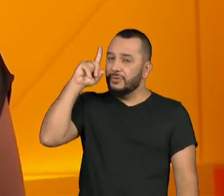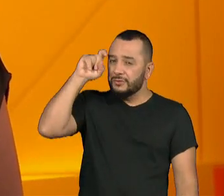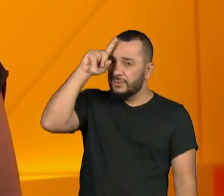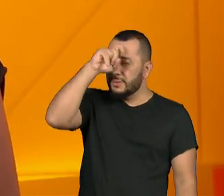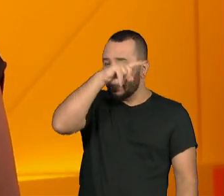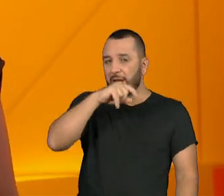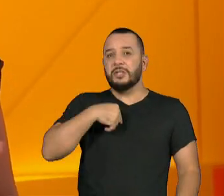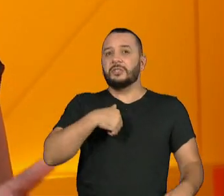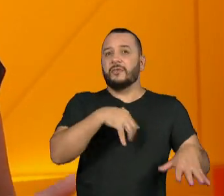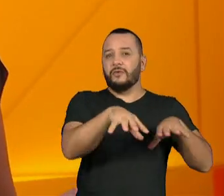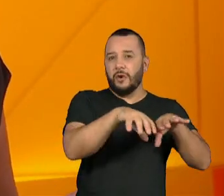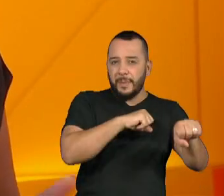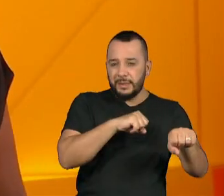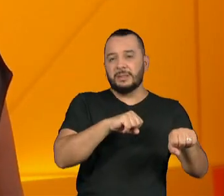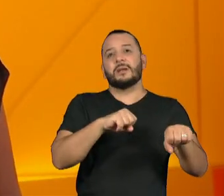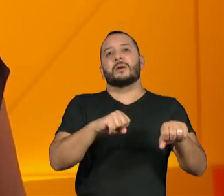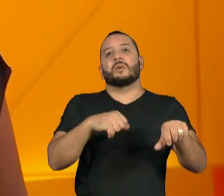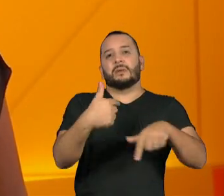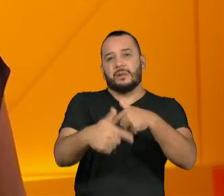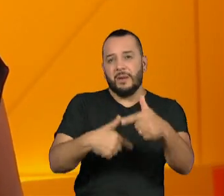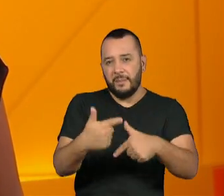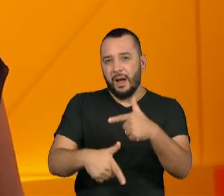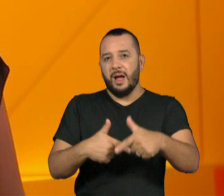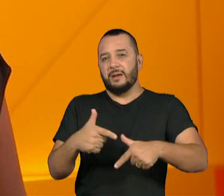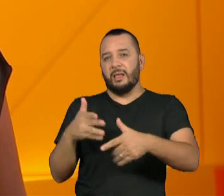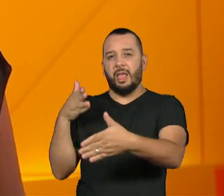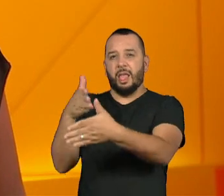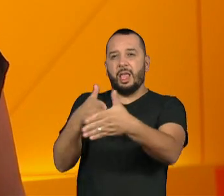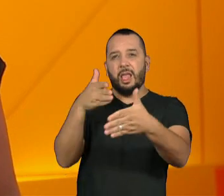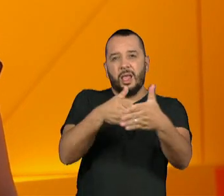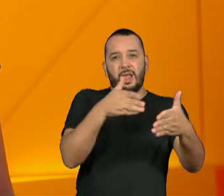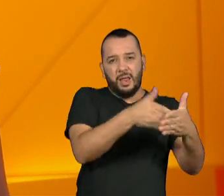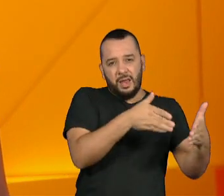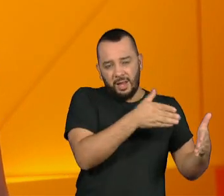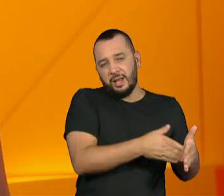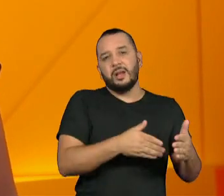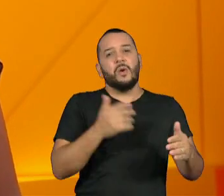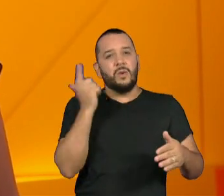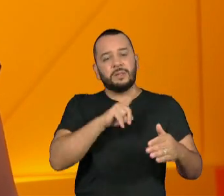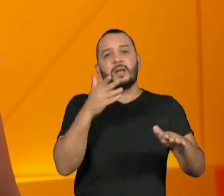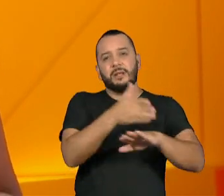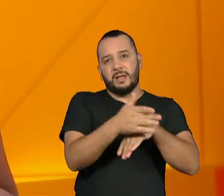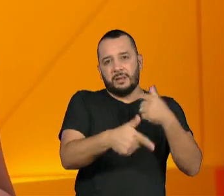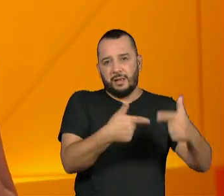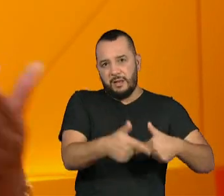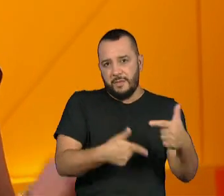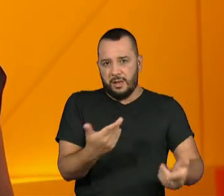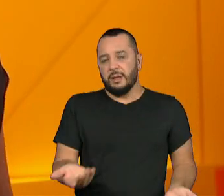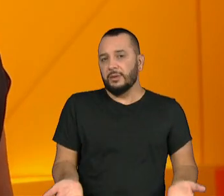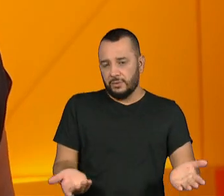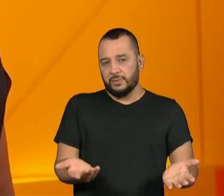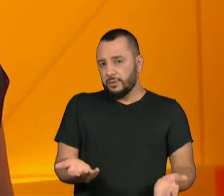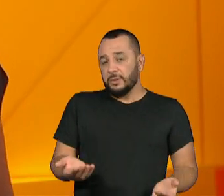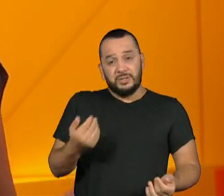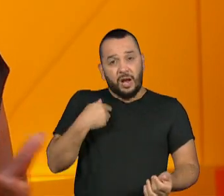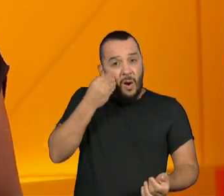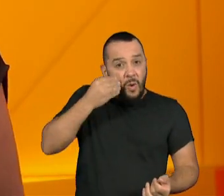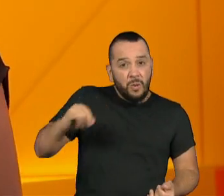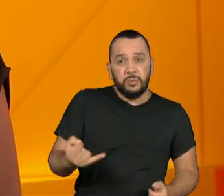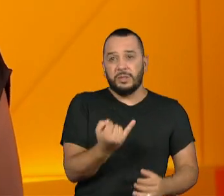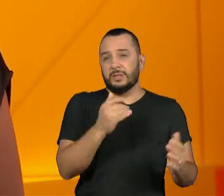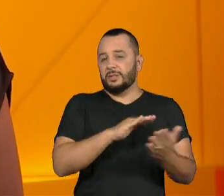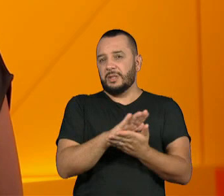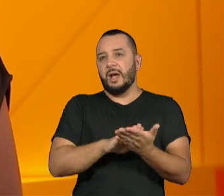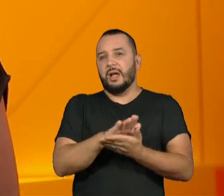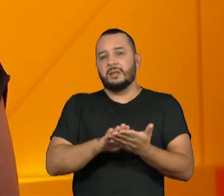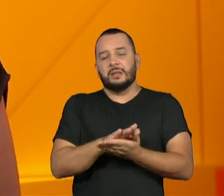profissão e enfrentarem também muitas barreiras para se inserir no mercado de trabalho. E aí, sem alternativas, muitas